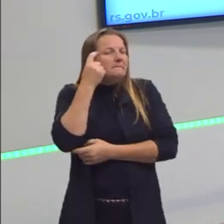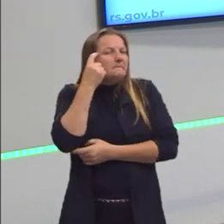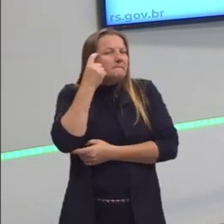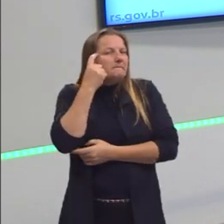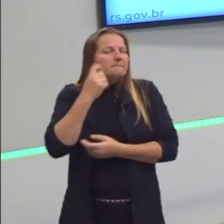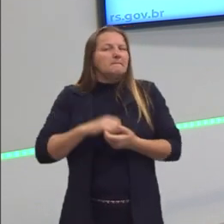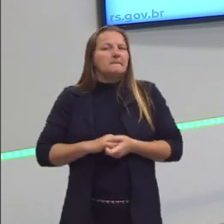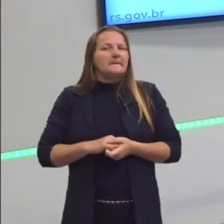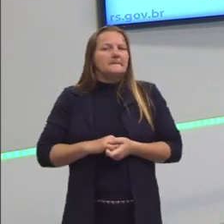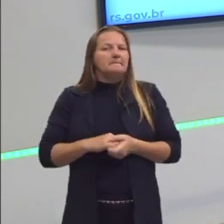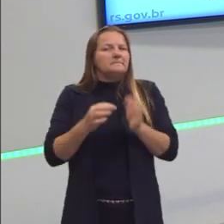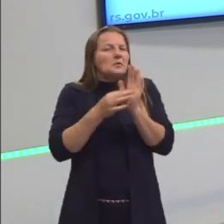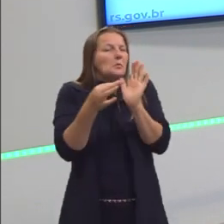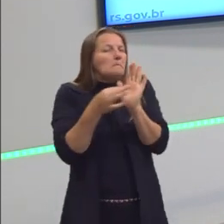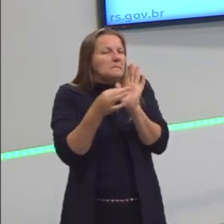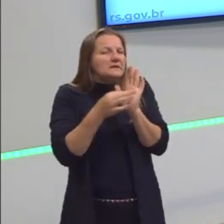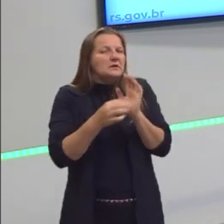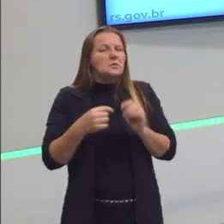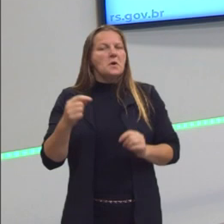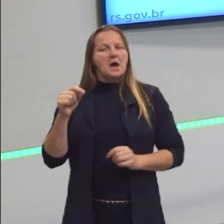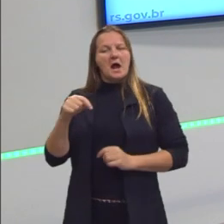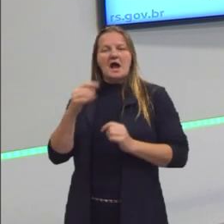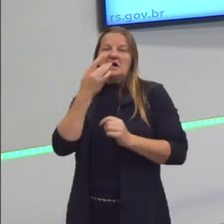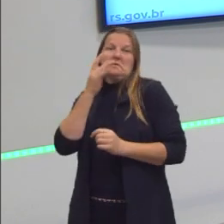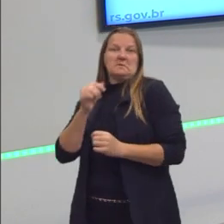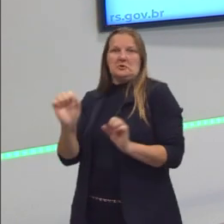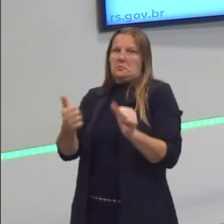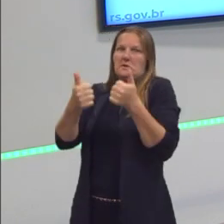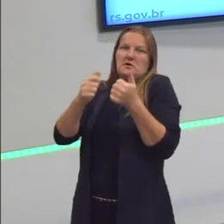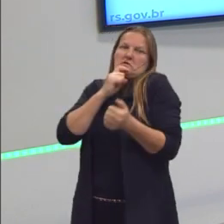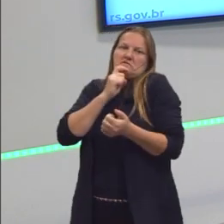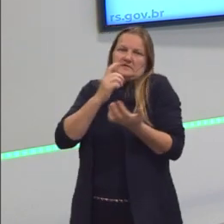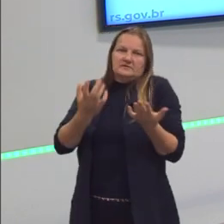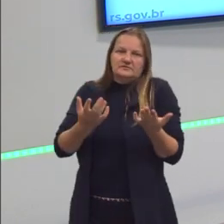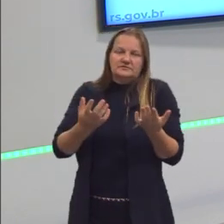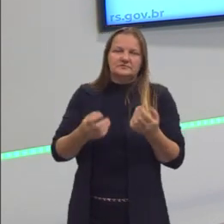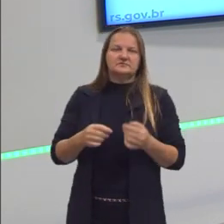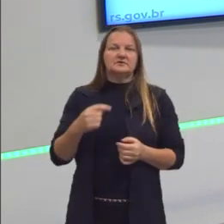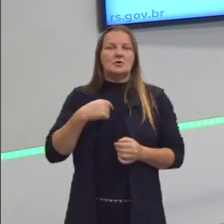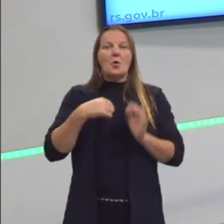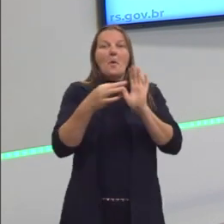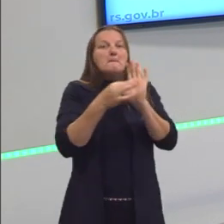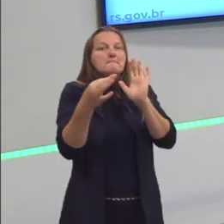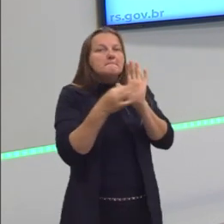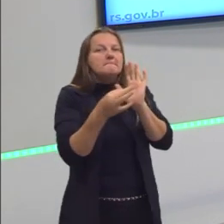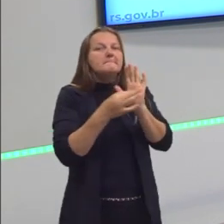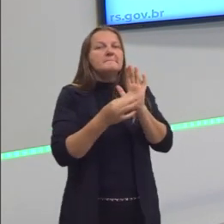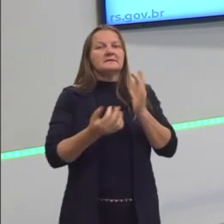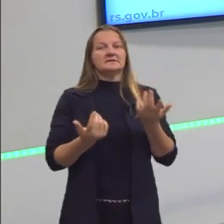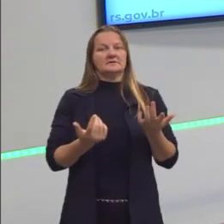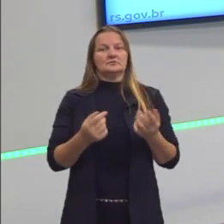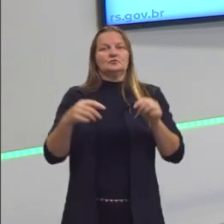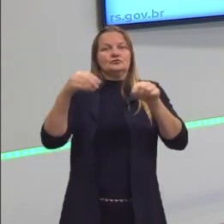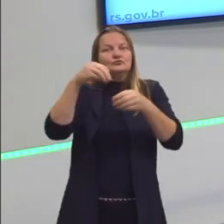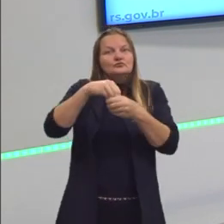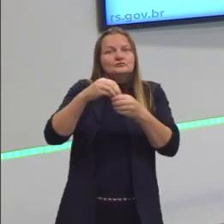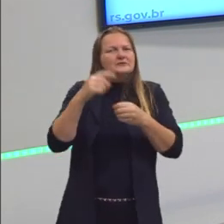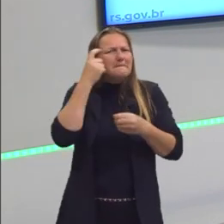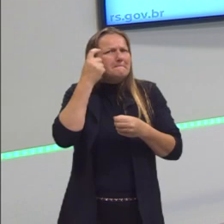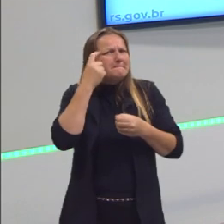vou dizer que o quadro branco é melhor que o quadro verde. Aí eu estou colocando o juízo de valor.